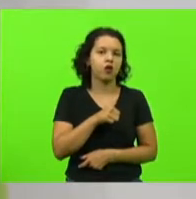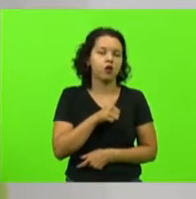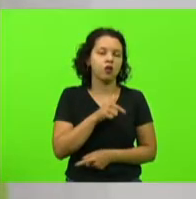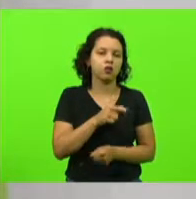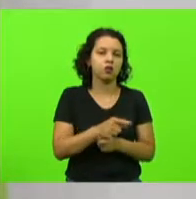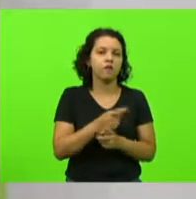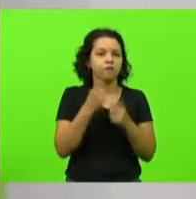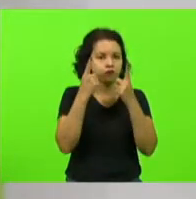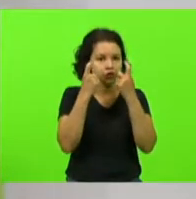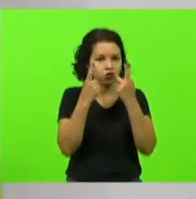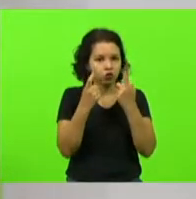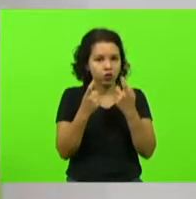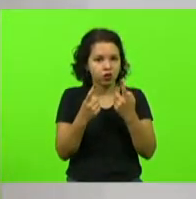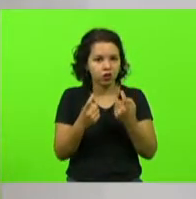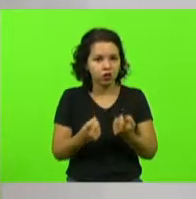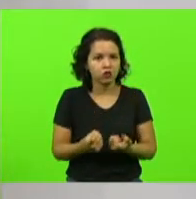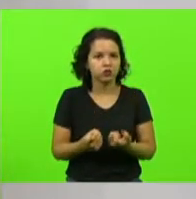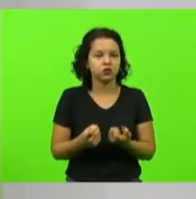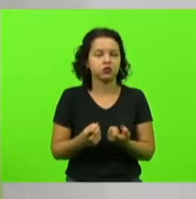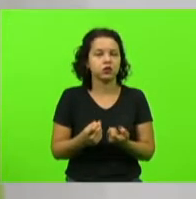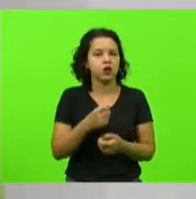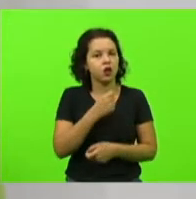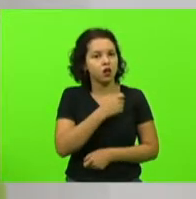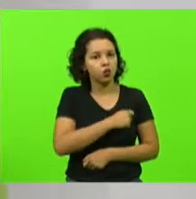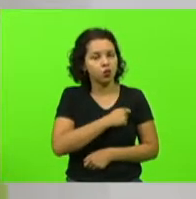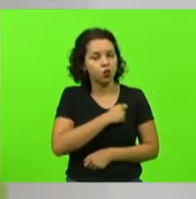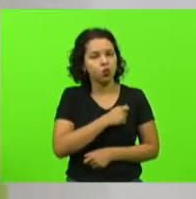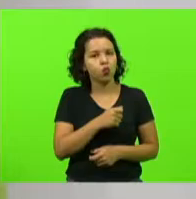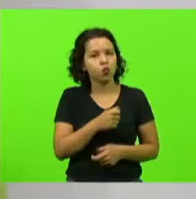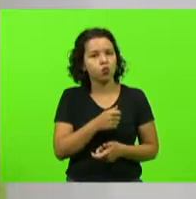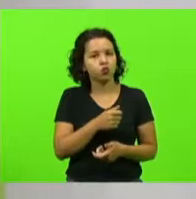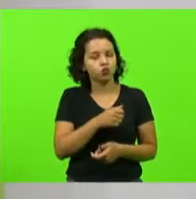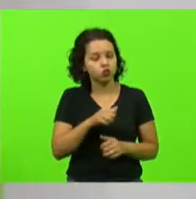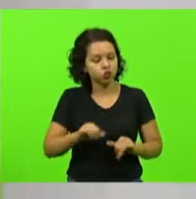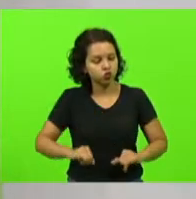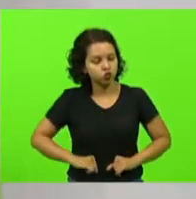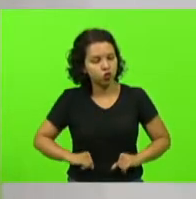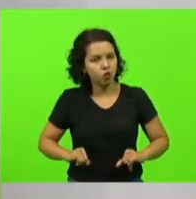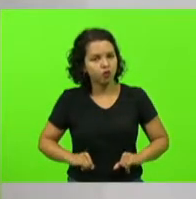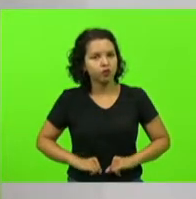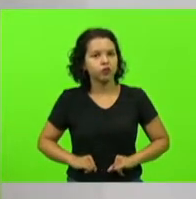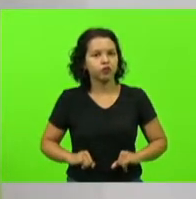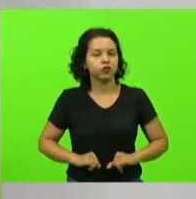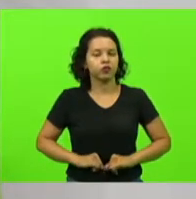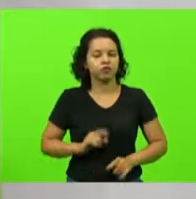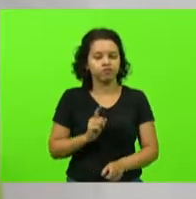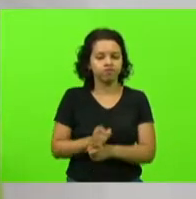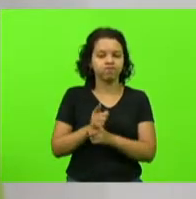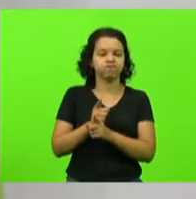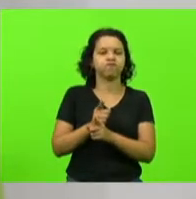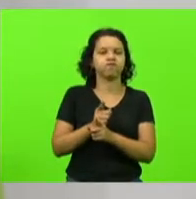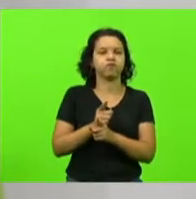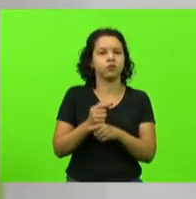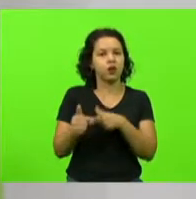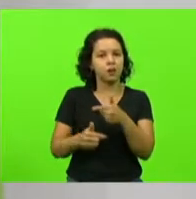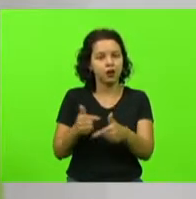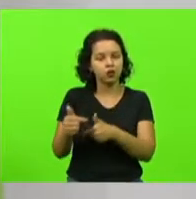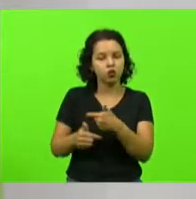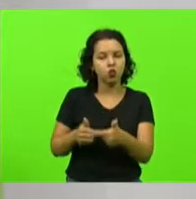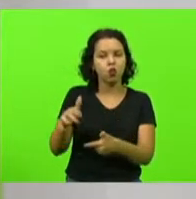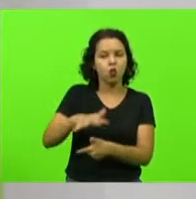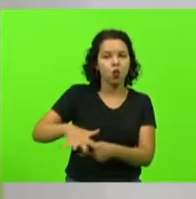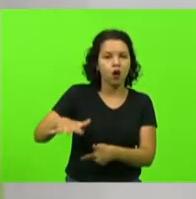violências que os seus alunos sofrem. Das trabalhadoras da saúde que